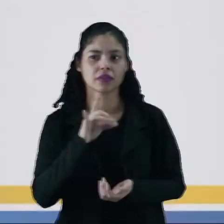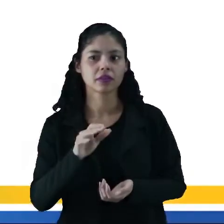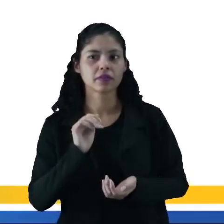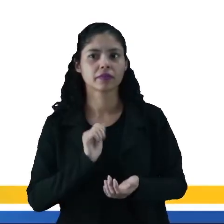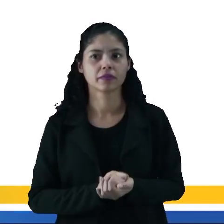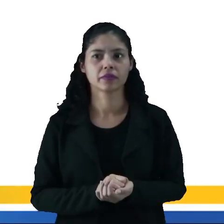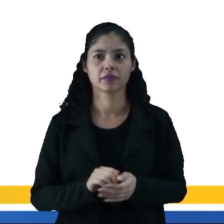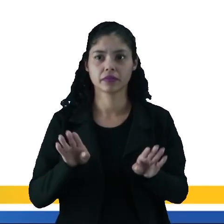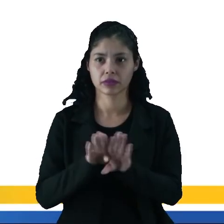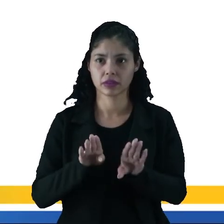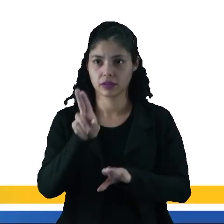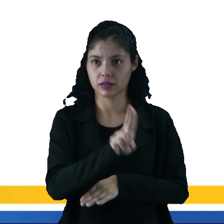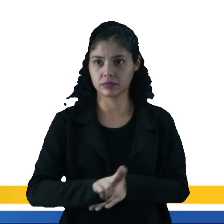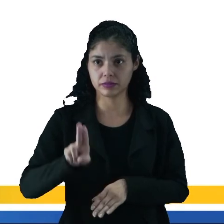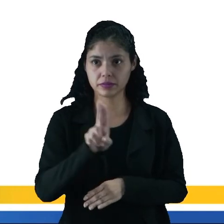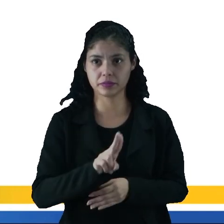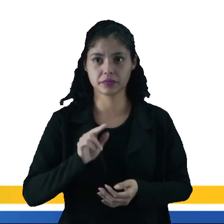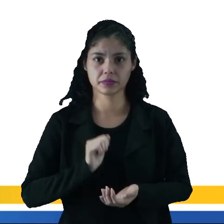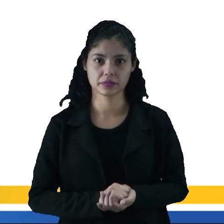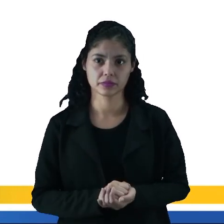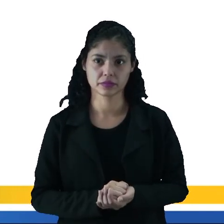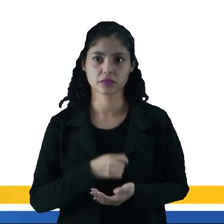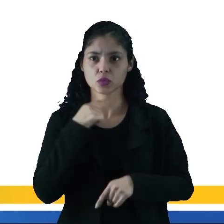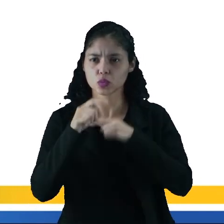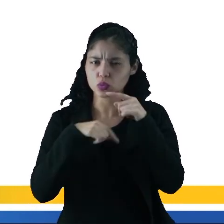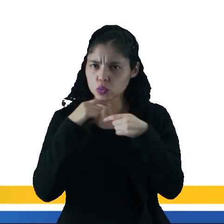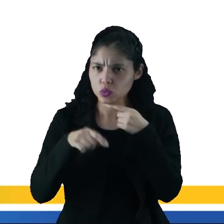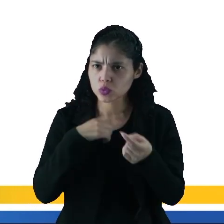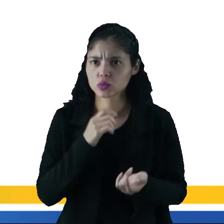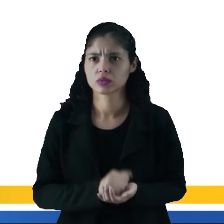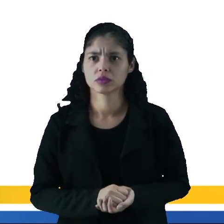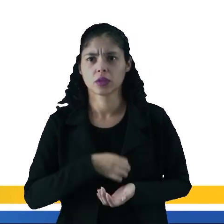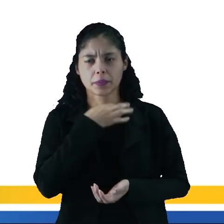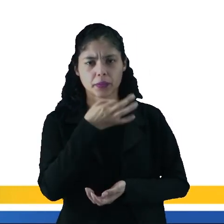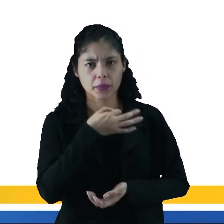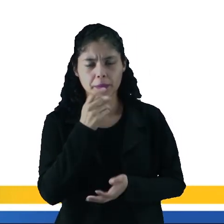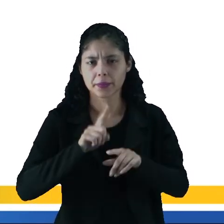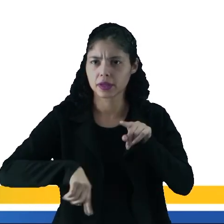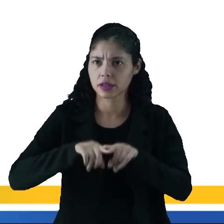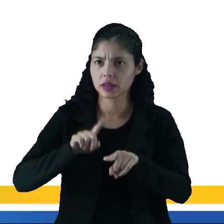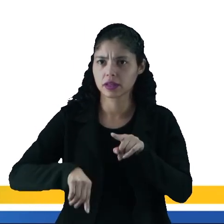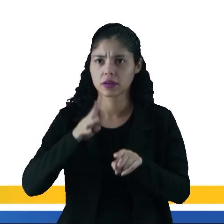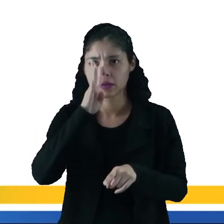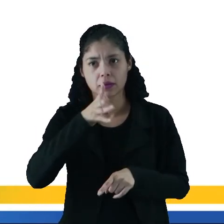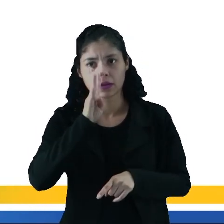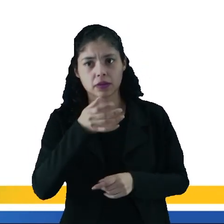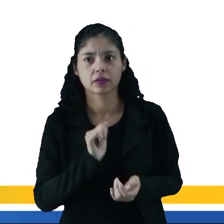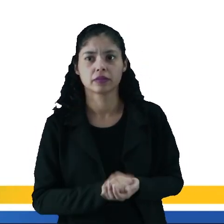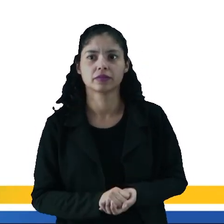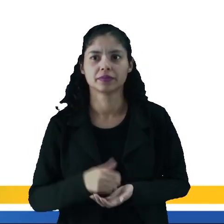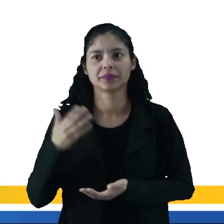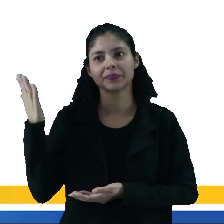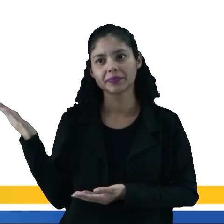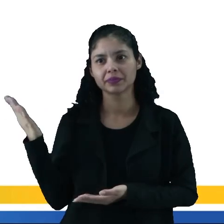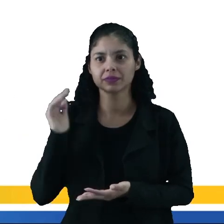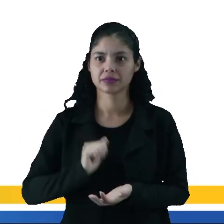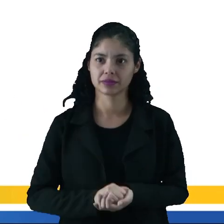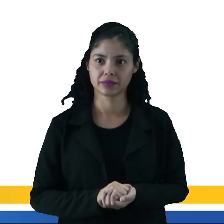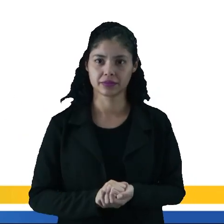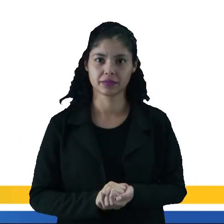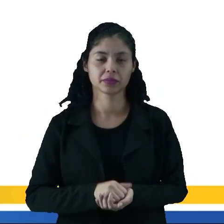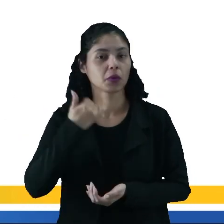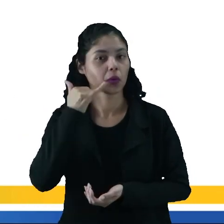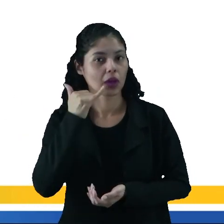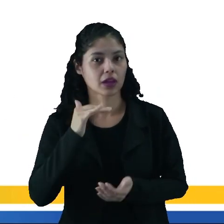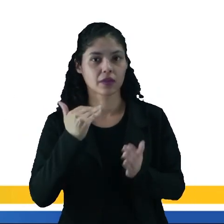caso você queira utilizar, tirar dúvidas, sugestões, solicitação de material, críticas e elogios. É só você entrar em contato no